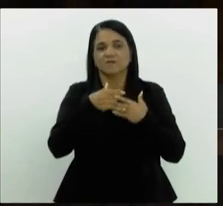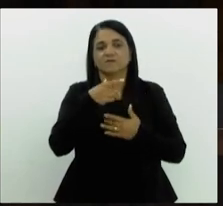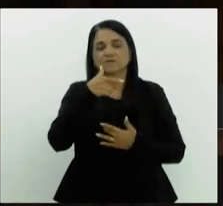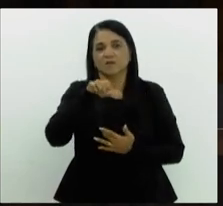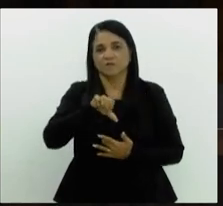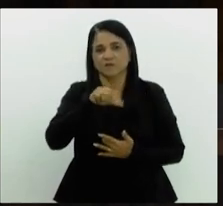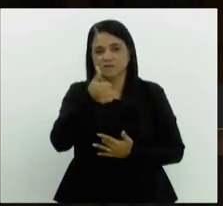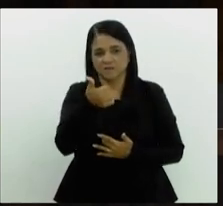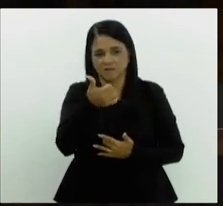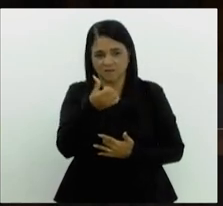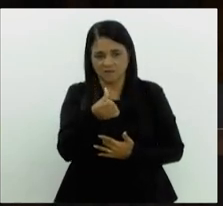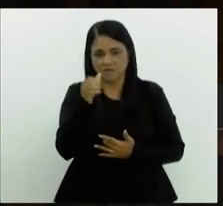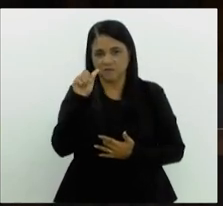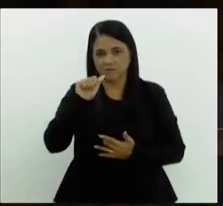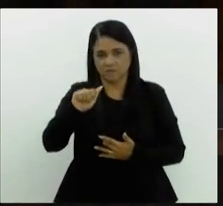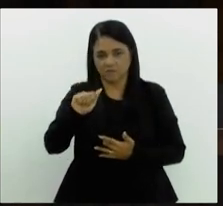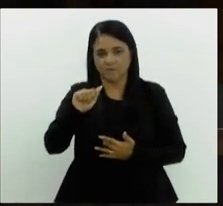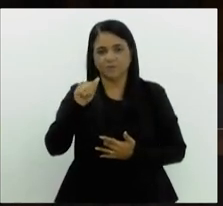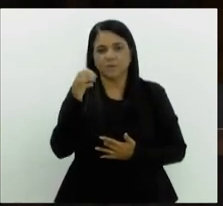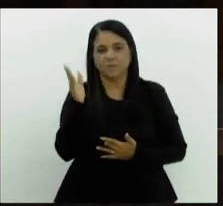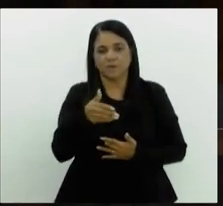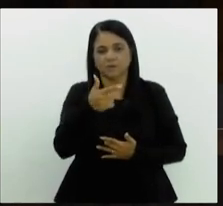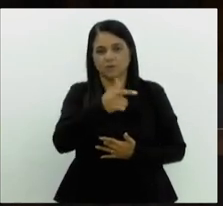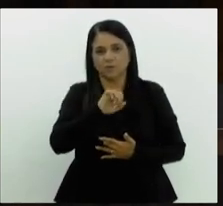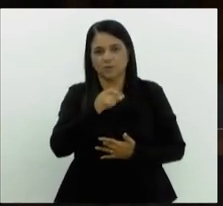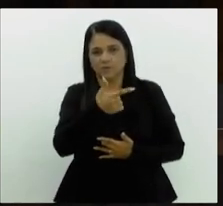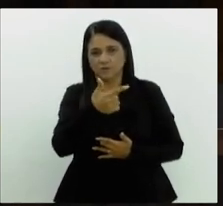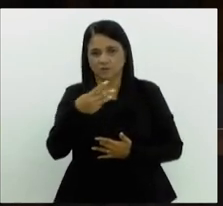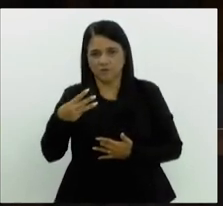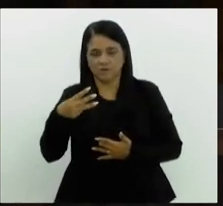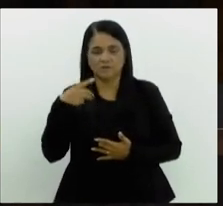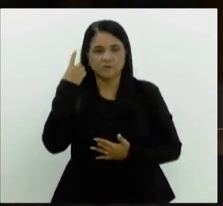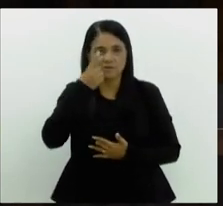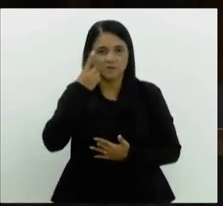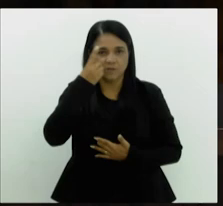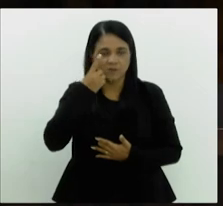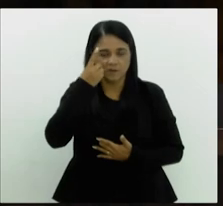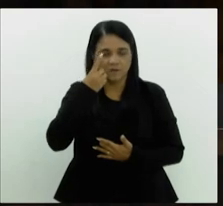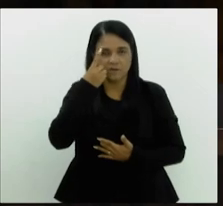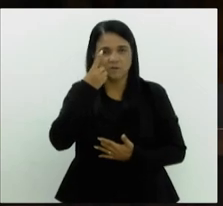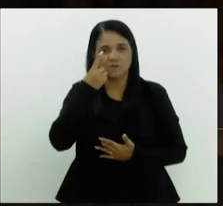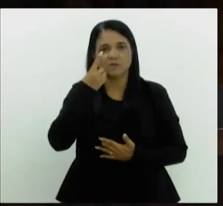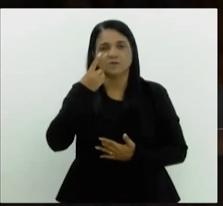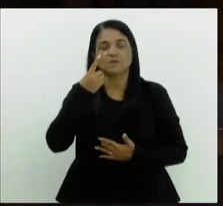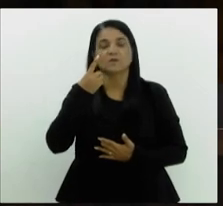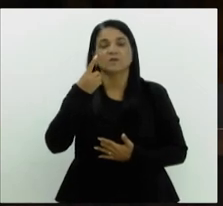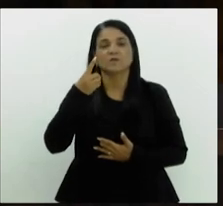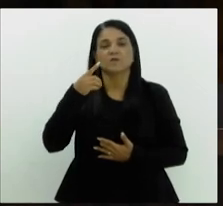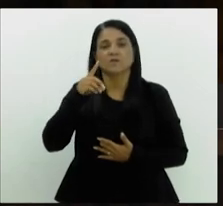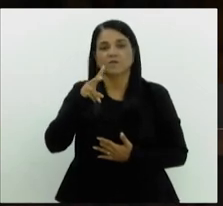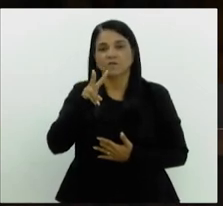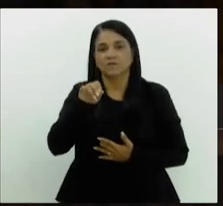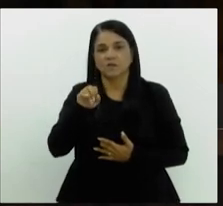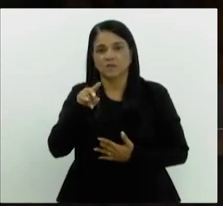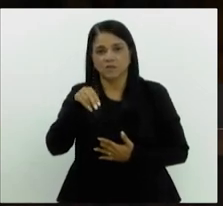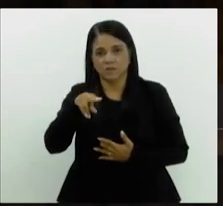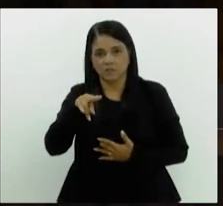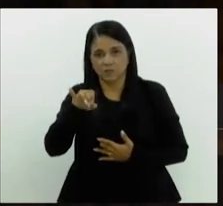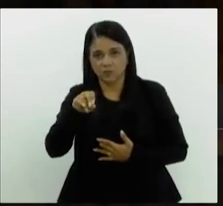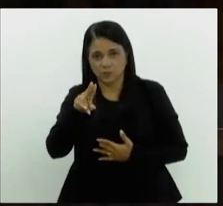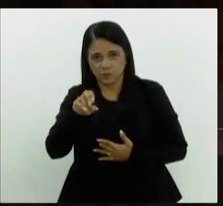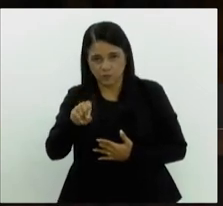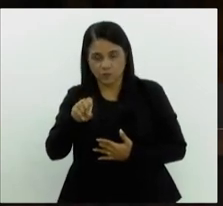916, barra 2023, de autoria do deputado, nosso nome do deputado Vinícius Gossolino, que